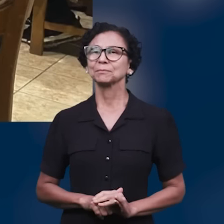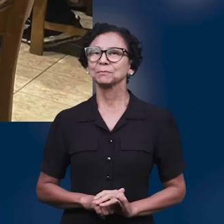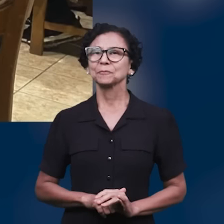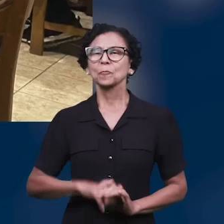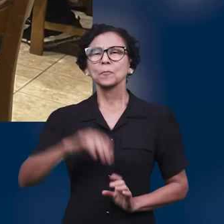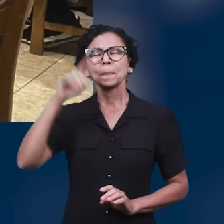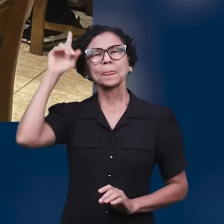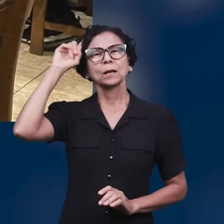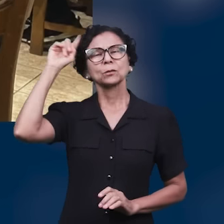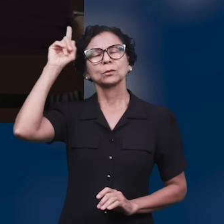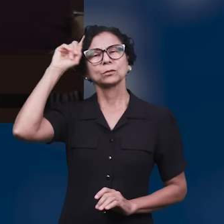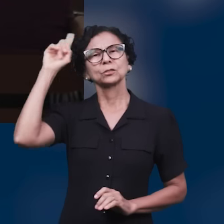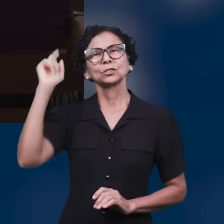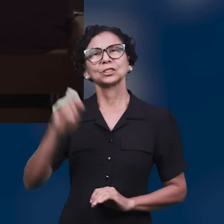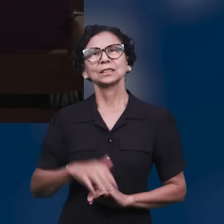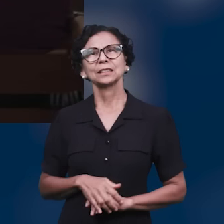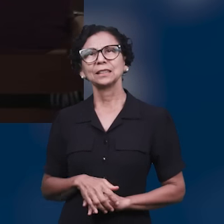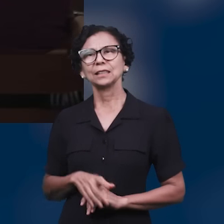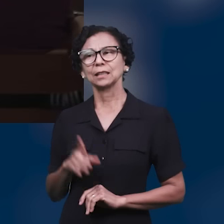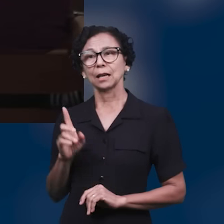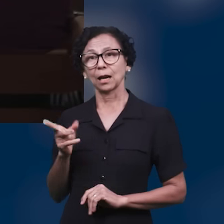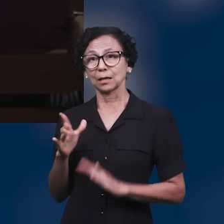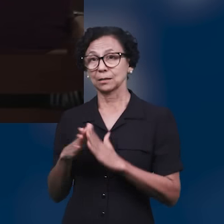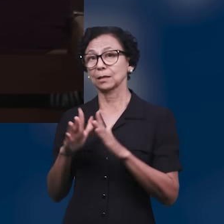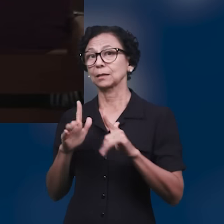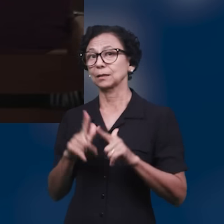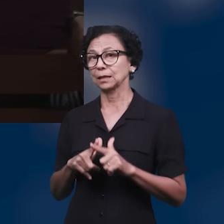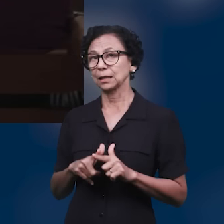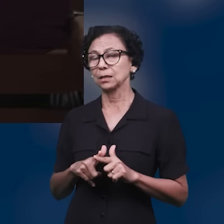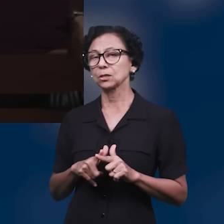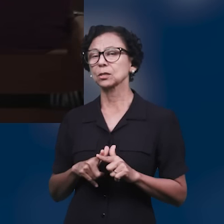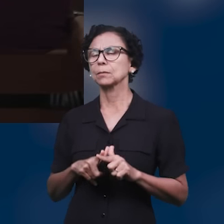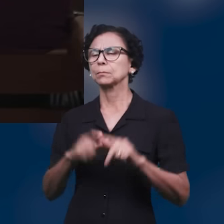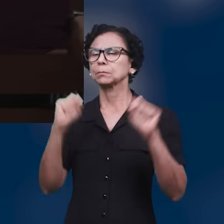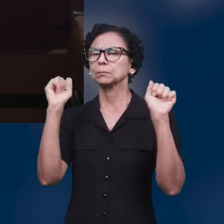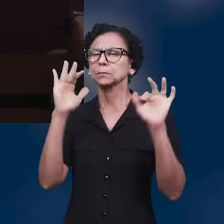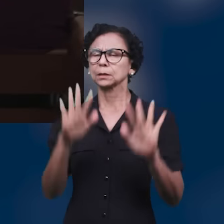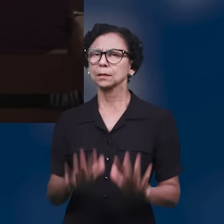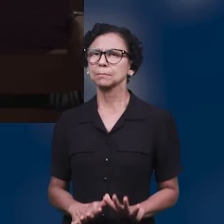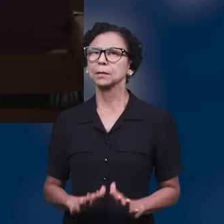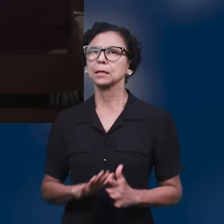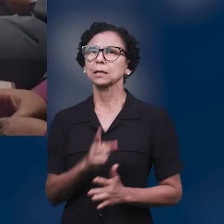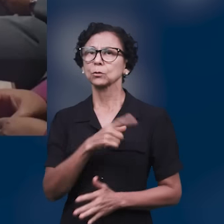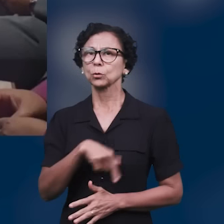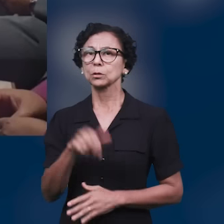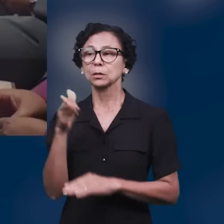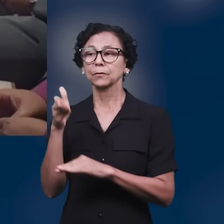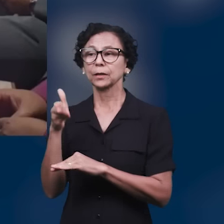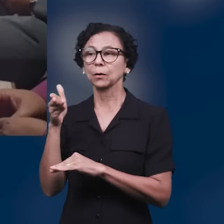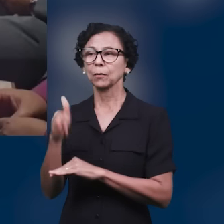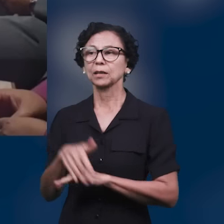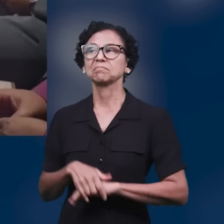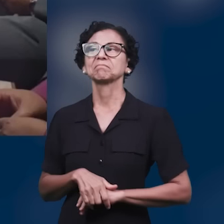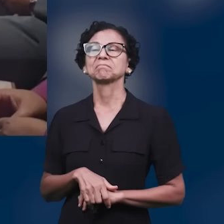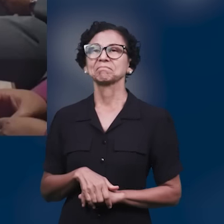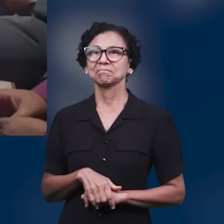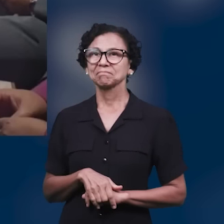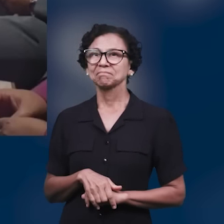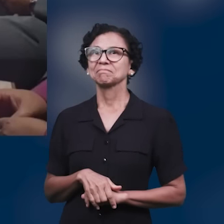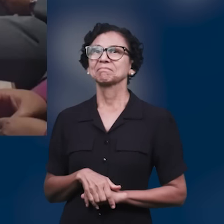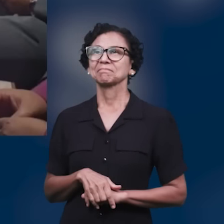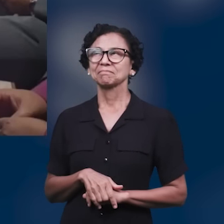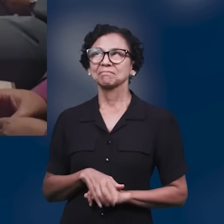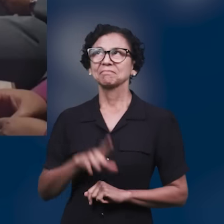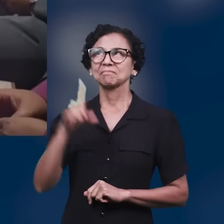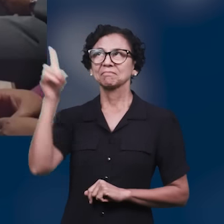cada dia, esta igreja gera frutos abençoados e todos que a conhecem e a frequentam reconhecem que é um presente